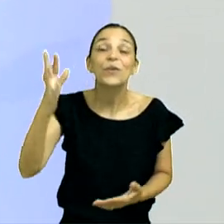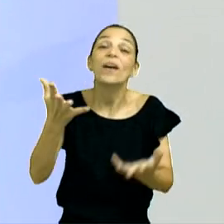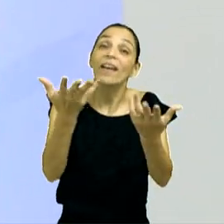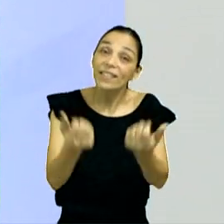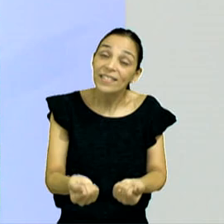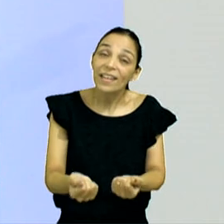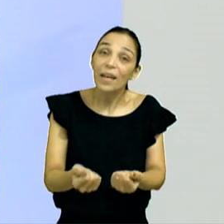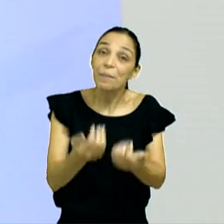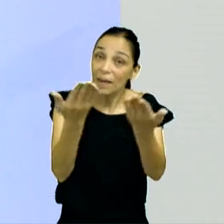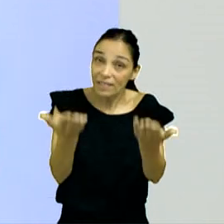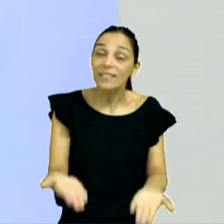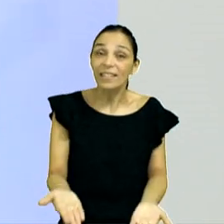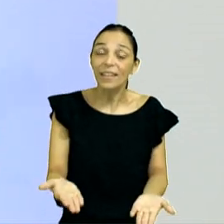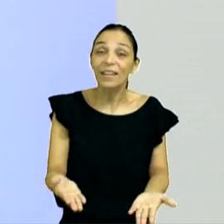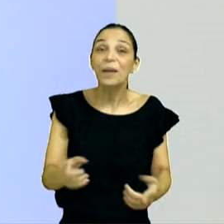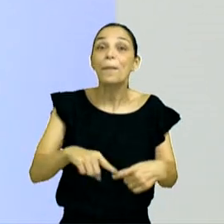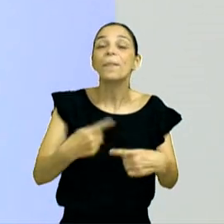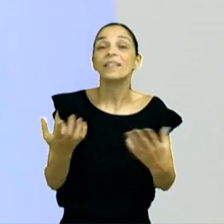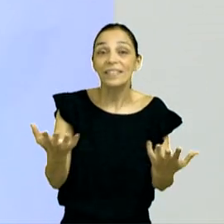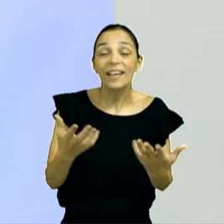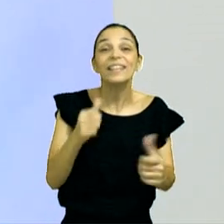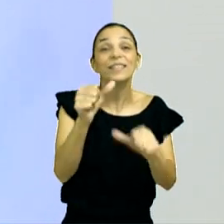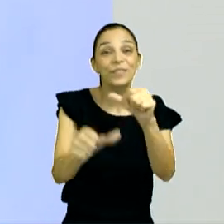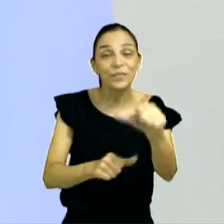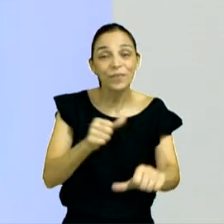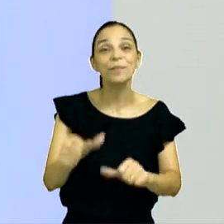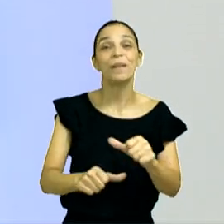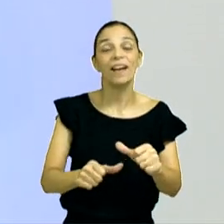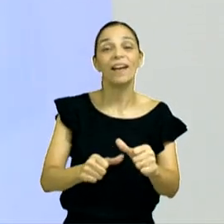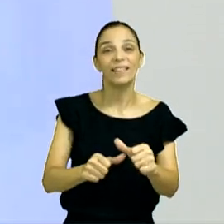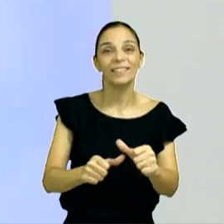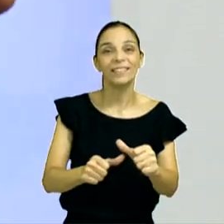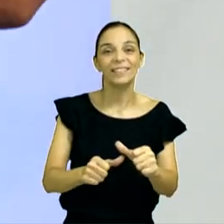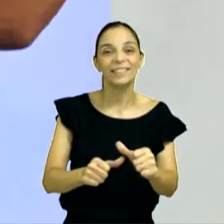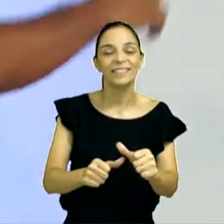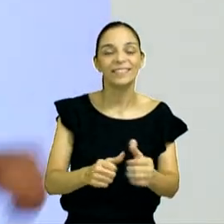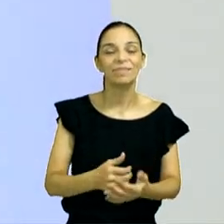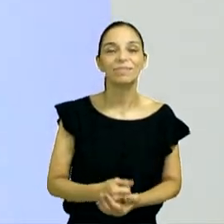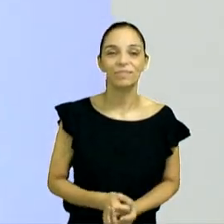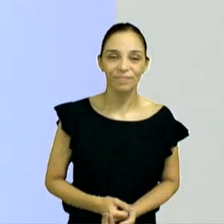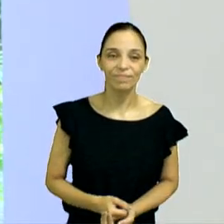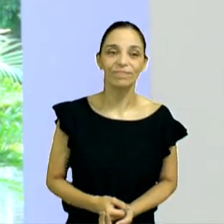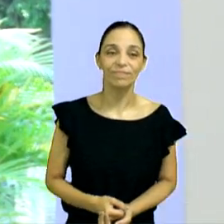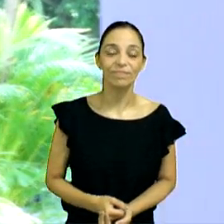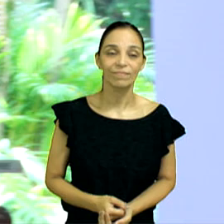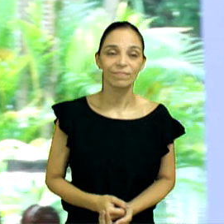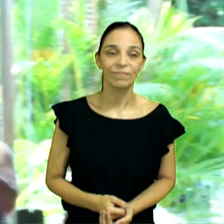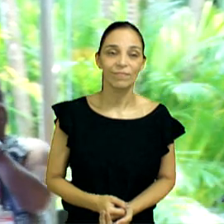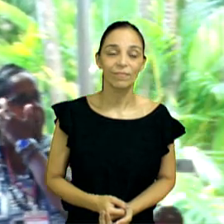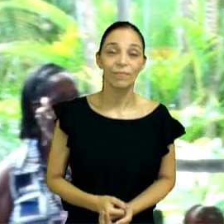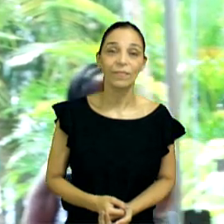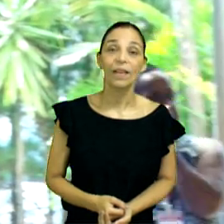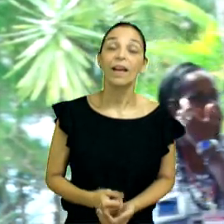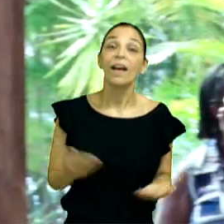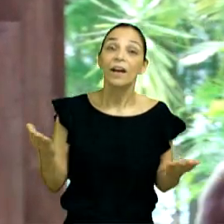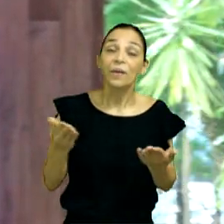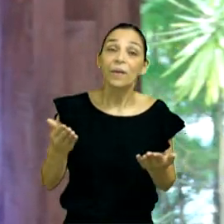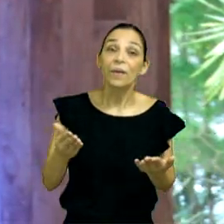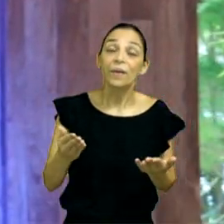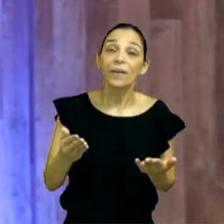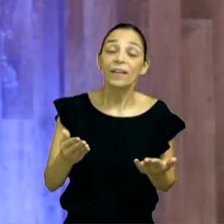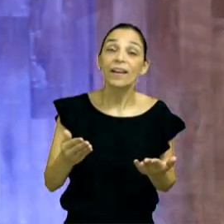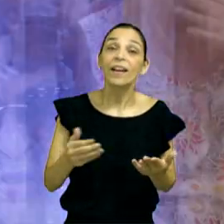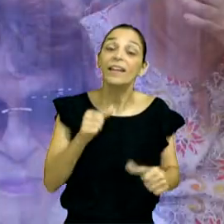disse o seguinte, eu não te condeno, mas vá, e não peques mais, a partir de agora, você é uma pessoa transformada,